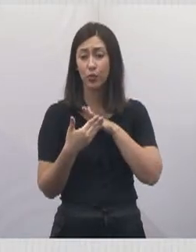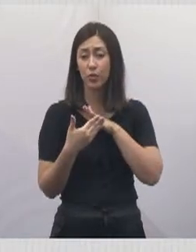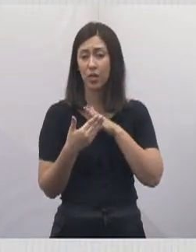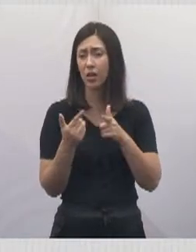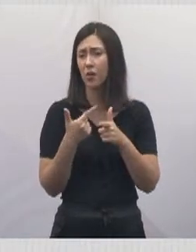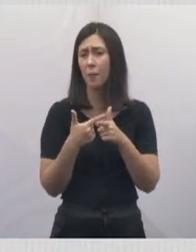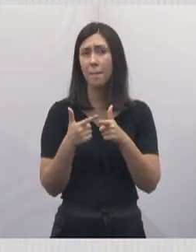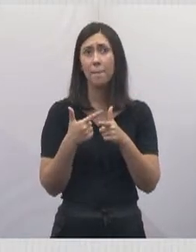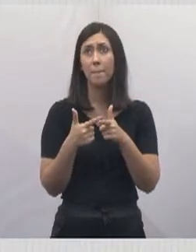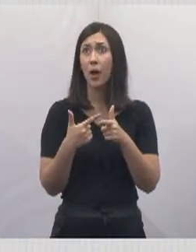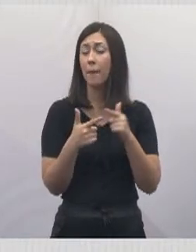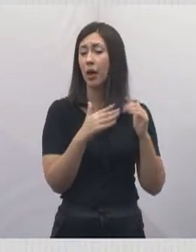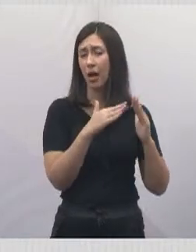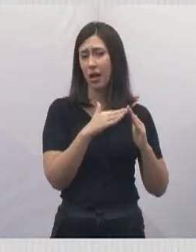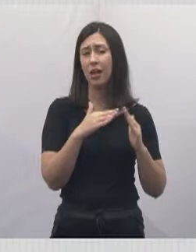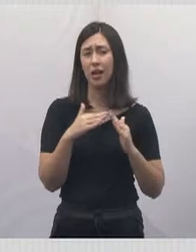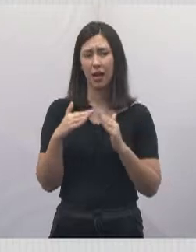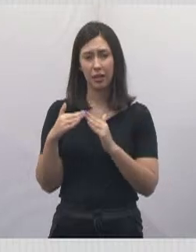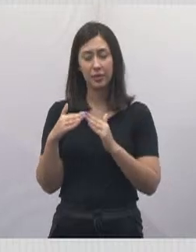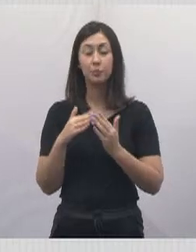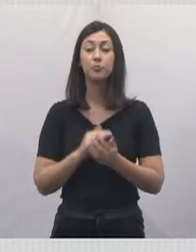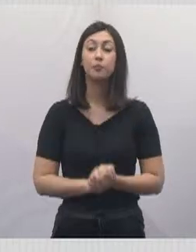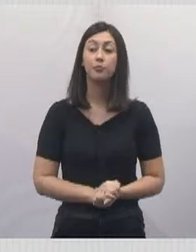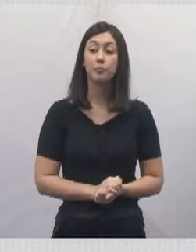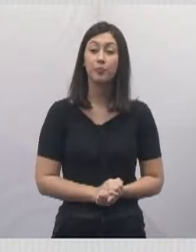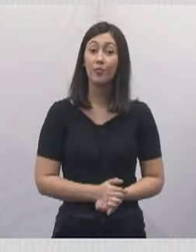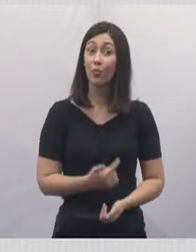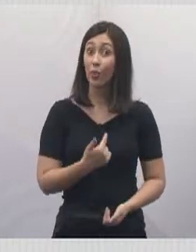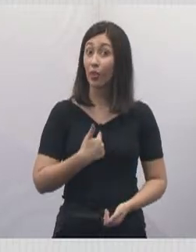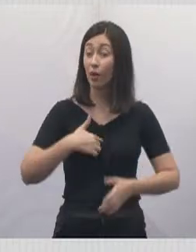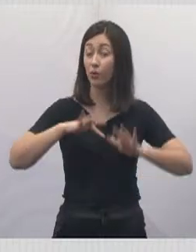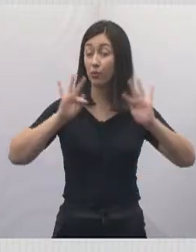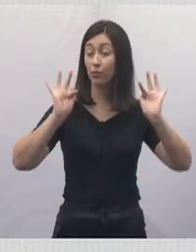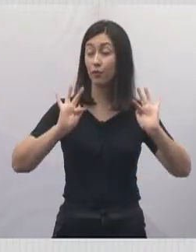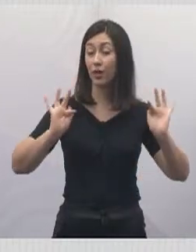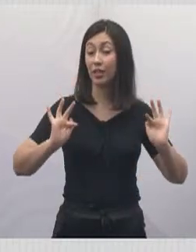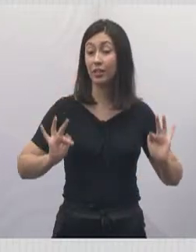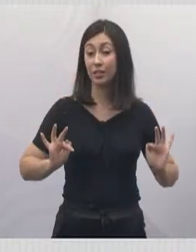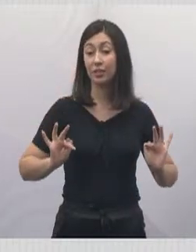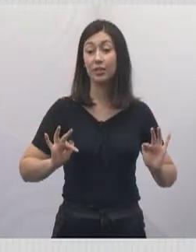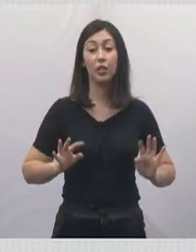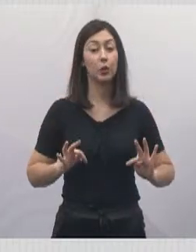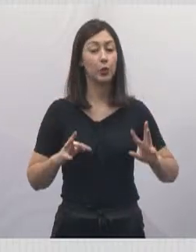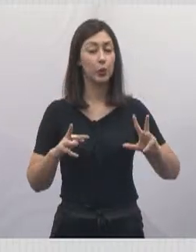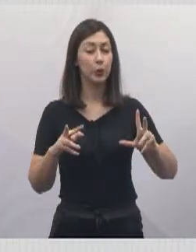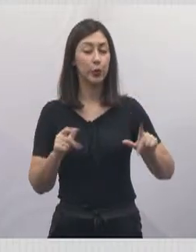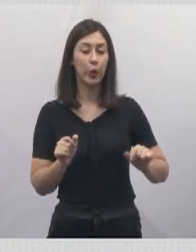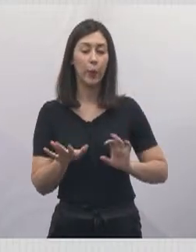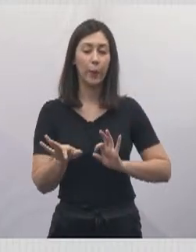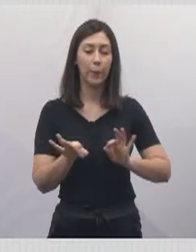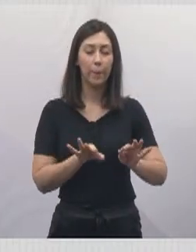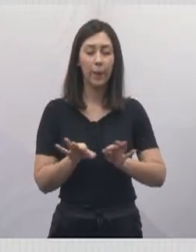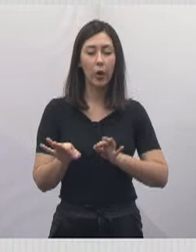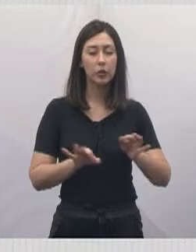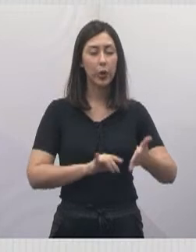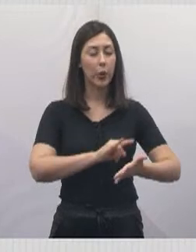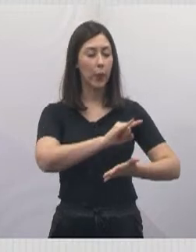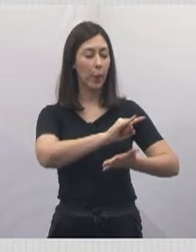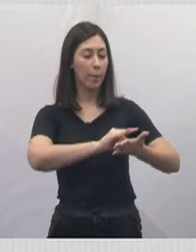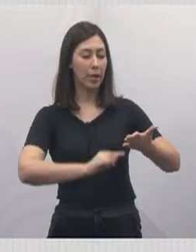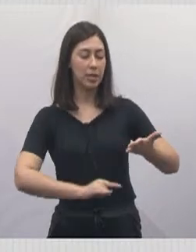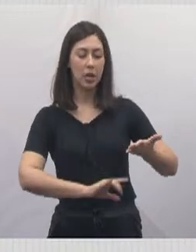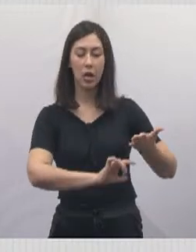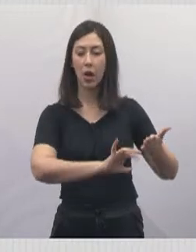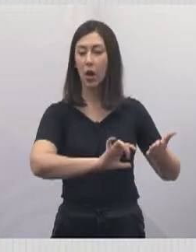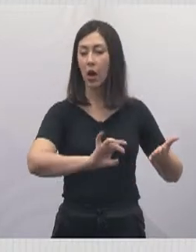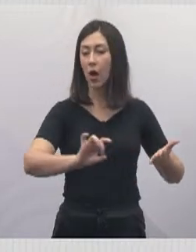residenciais. Eu fico muito feliz por todo o projeto, por toda a documentação que cada